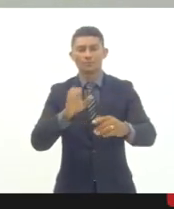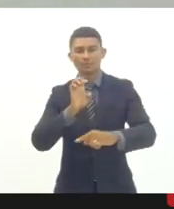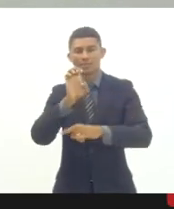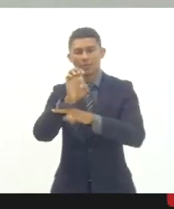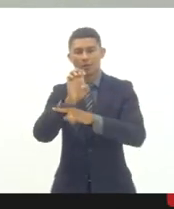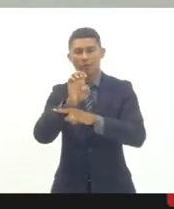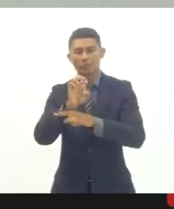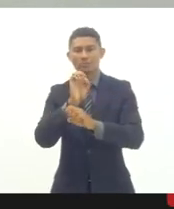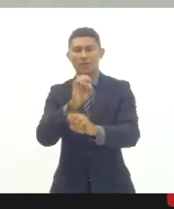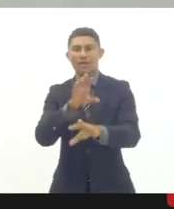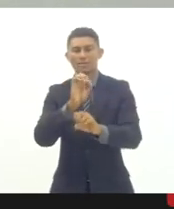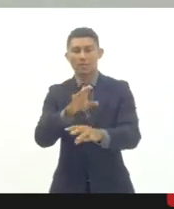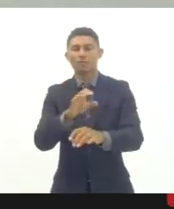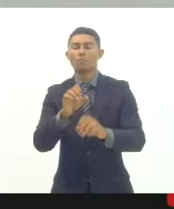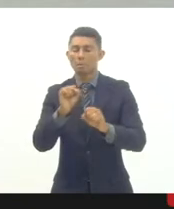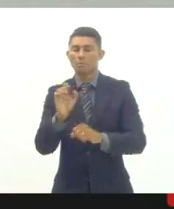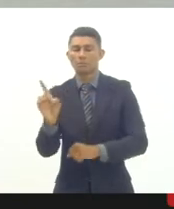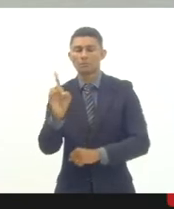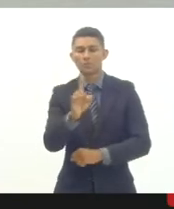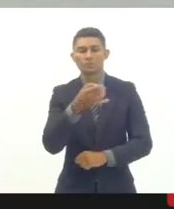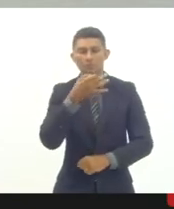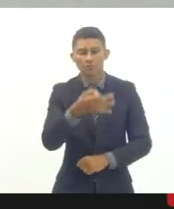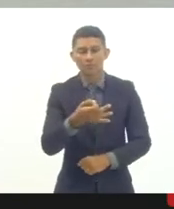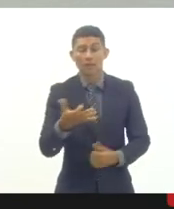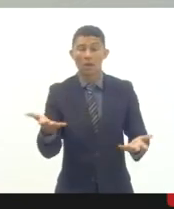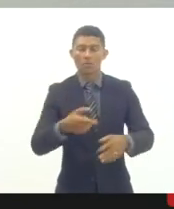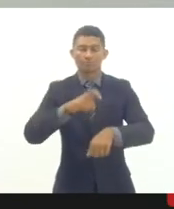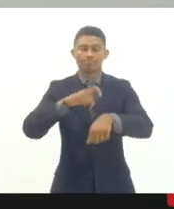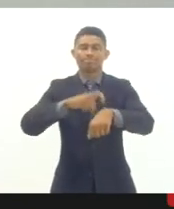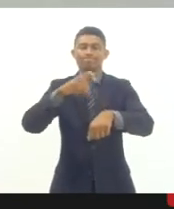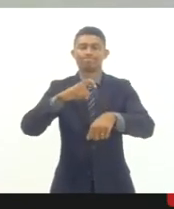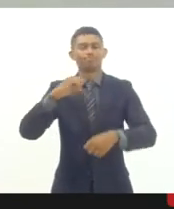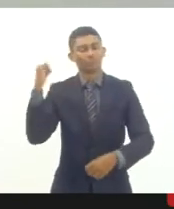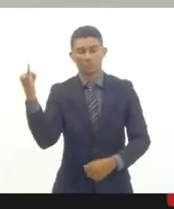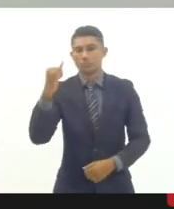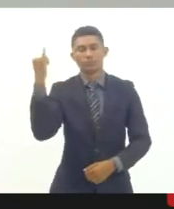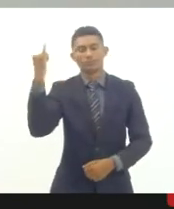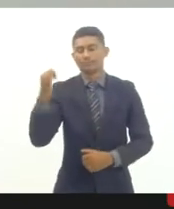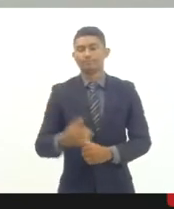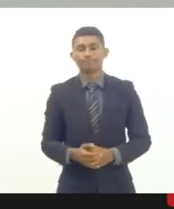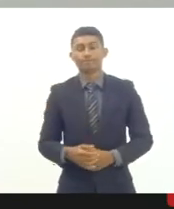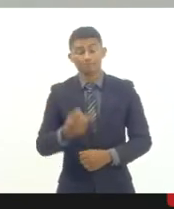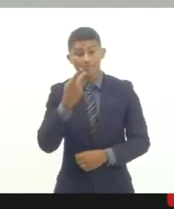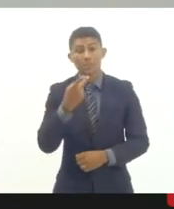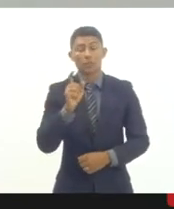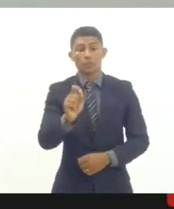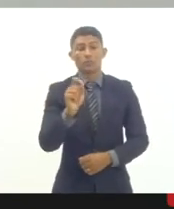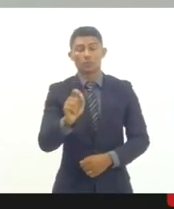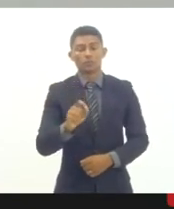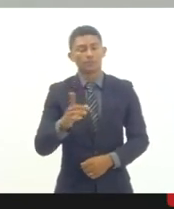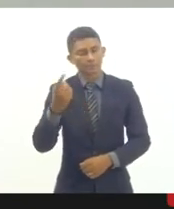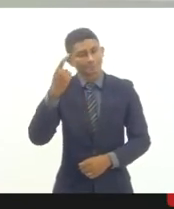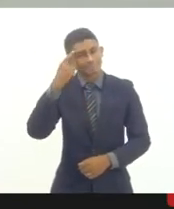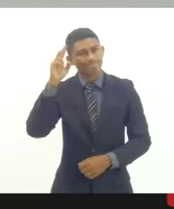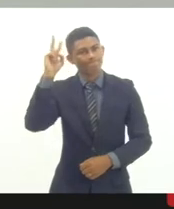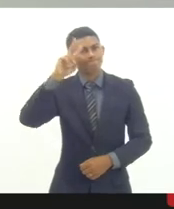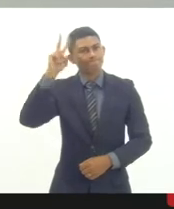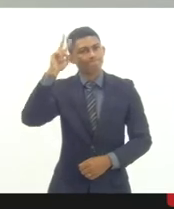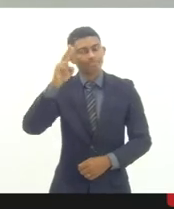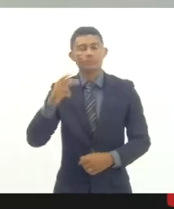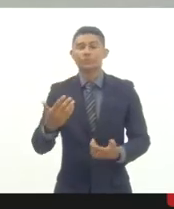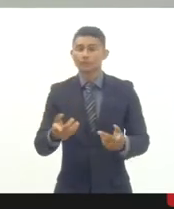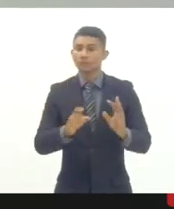manifestar nesse momento importante, dizendo que, relembrando que o Plano